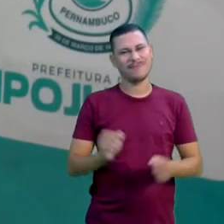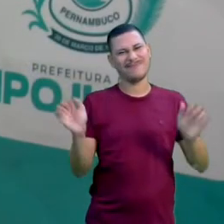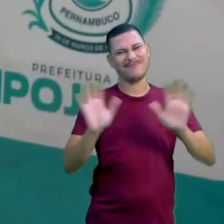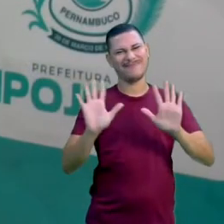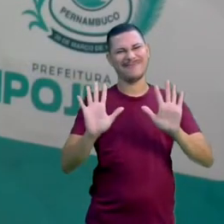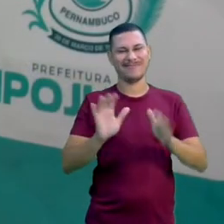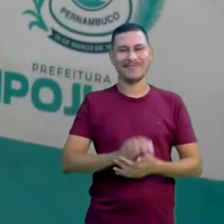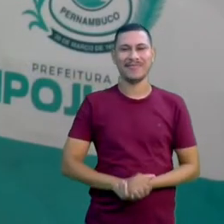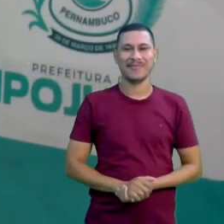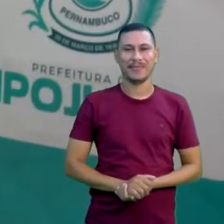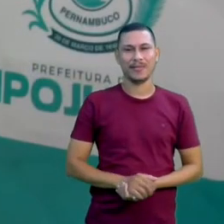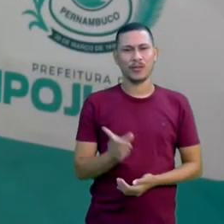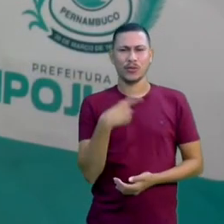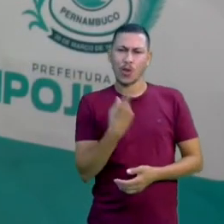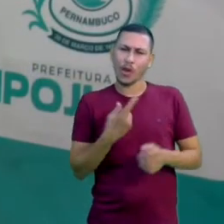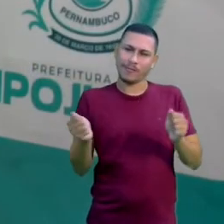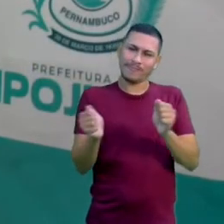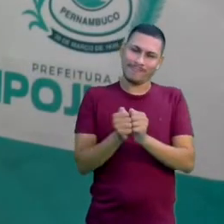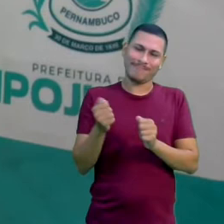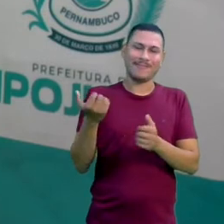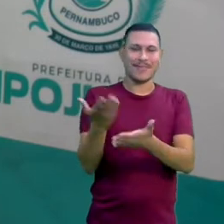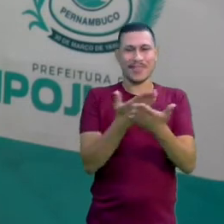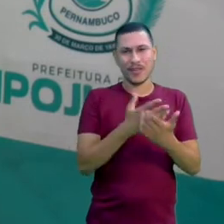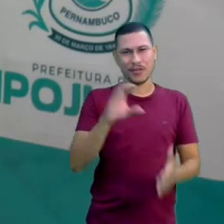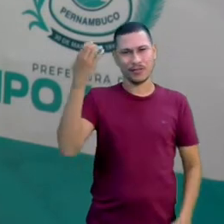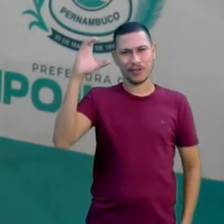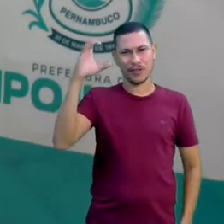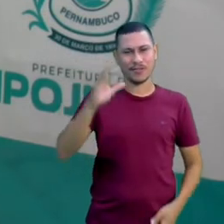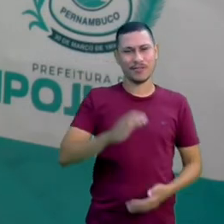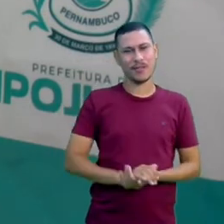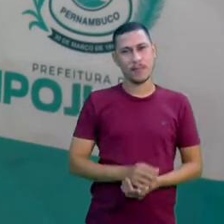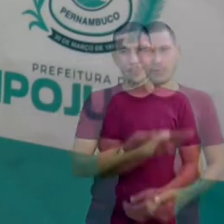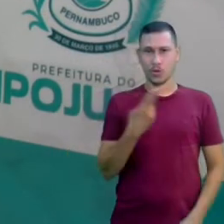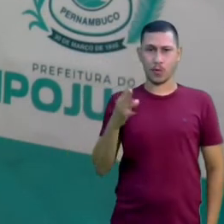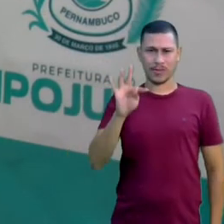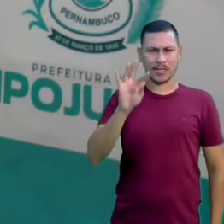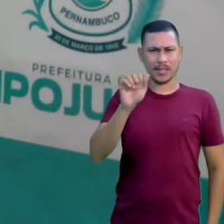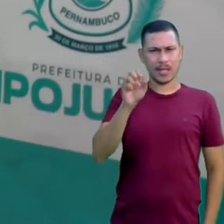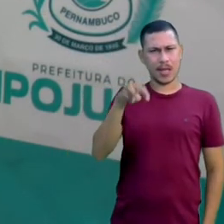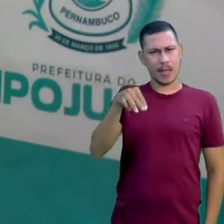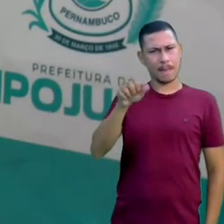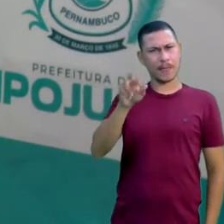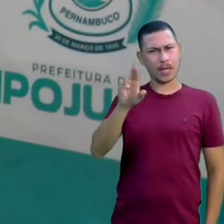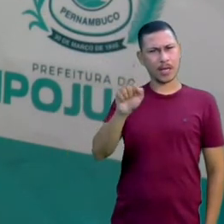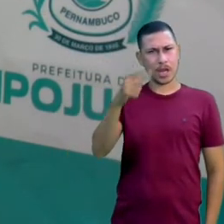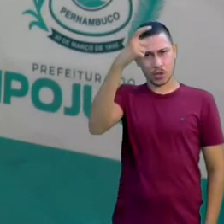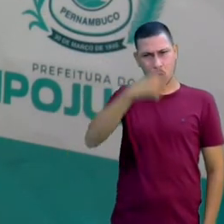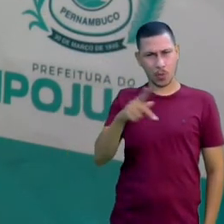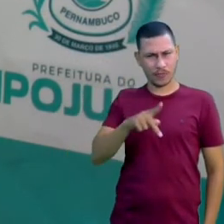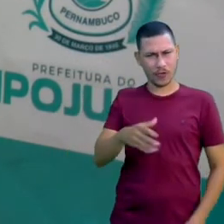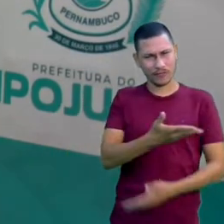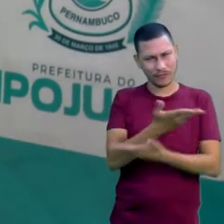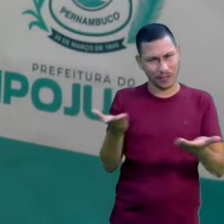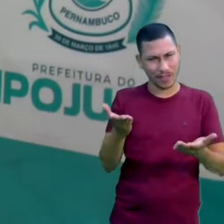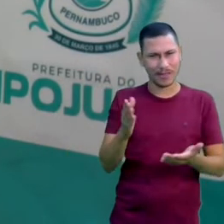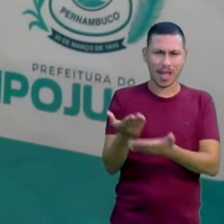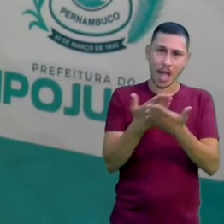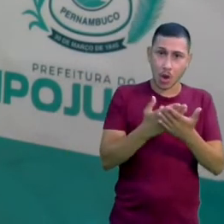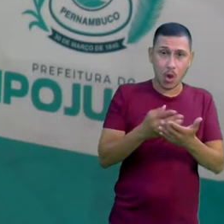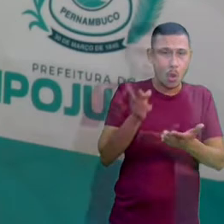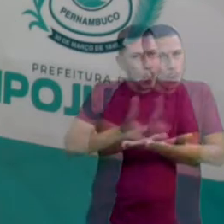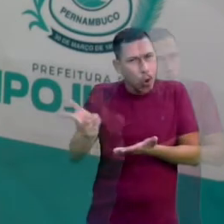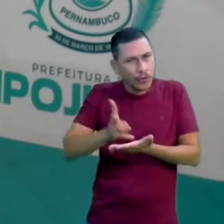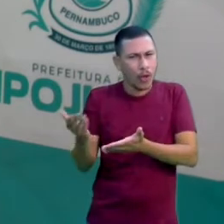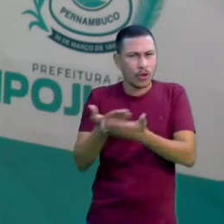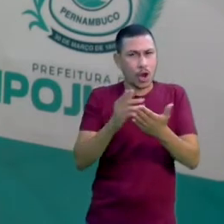Oi gente, estamos aqui para mais uma aula de ciência. Meu nome é Tamara Cabral, professora de vocês. Essa aula é a continuação da aula